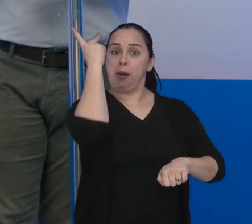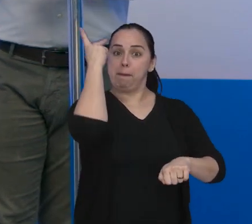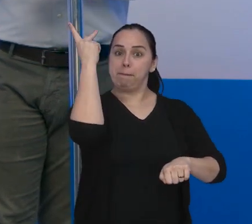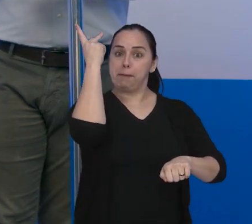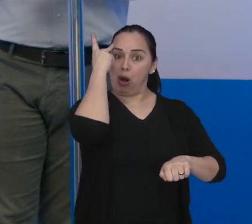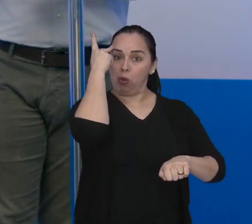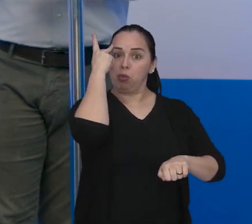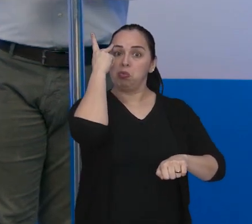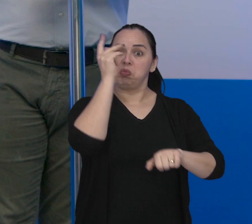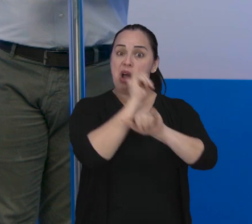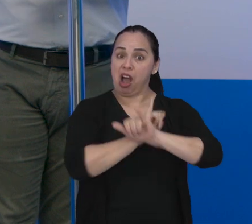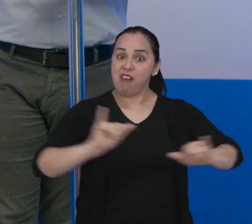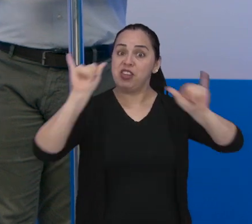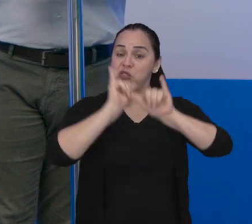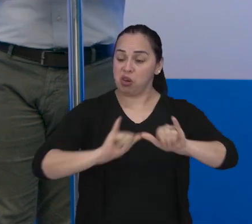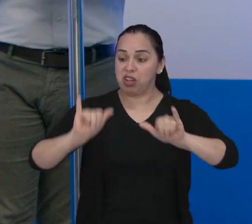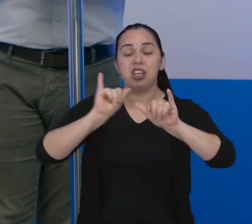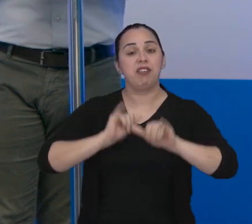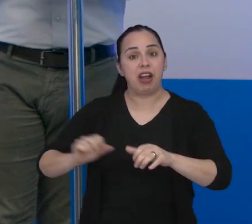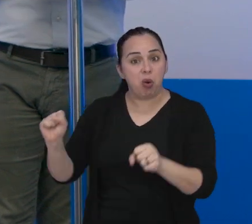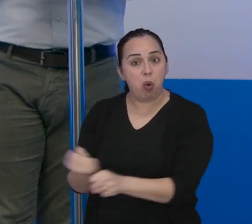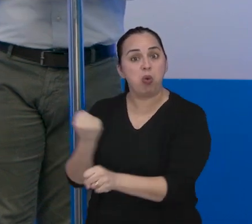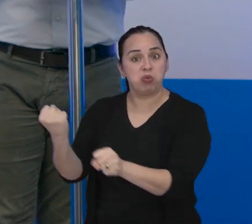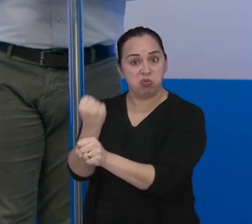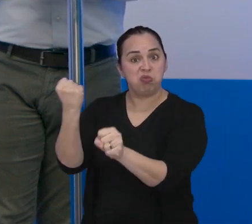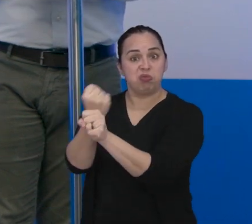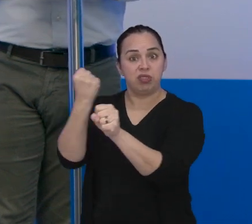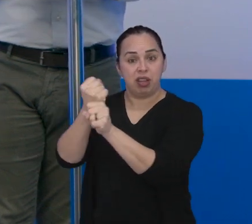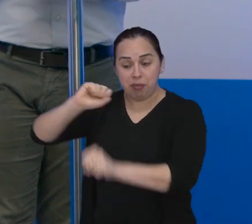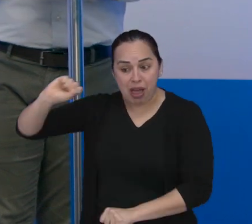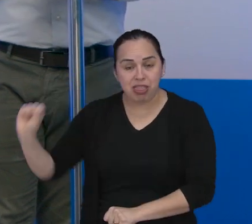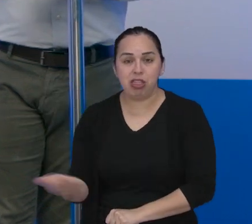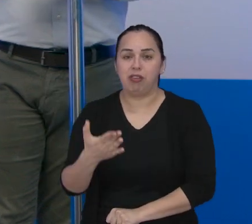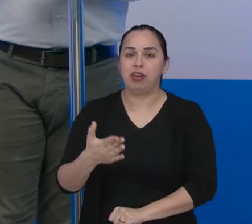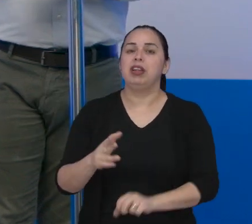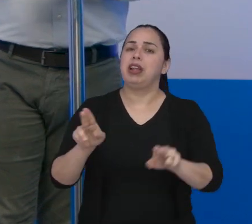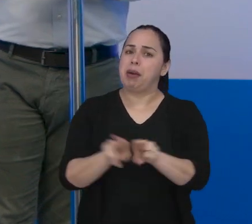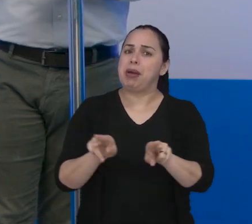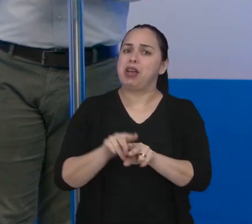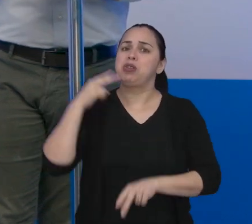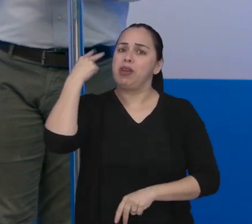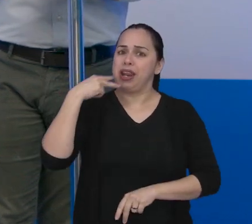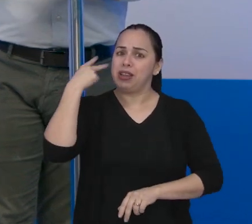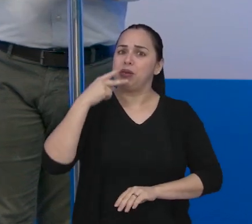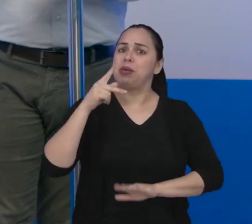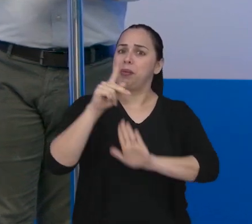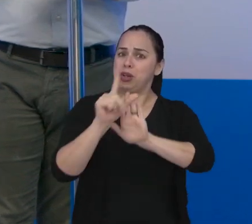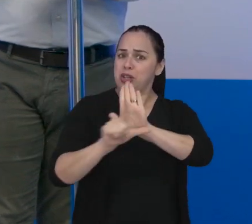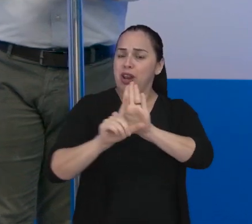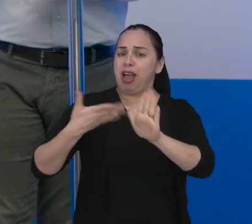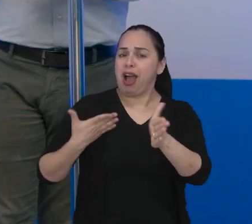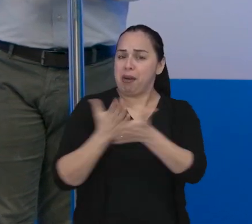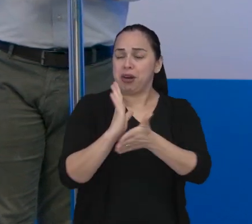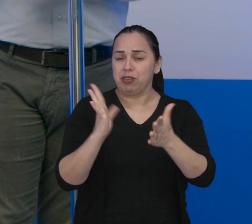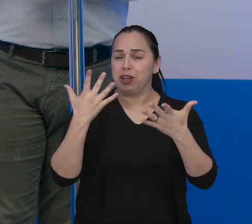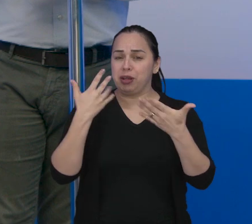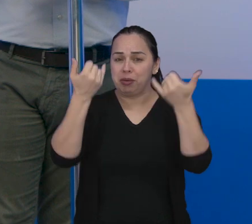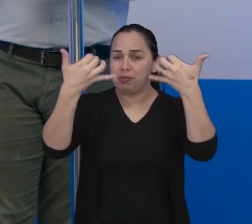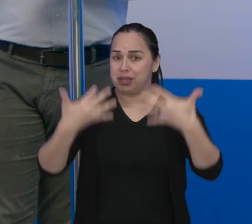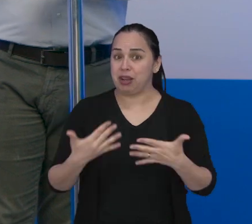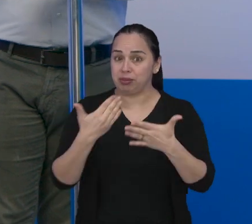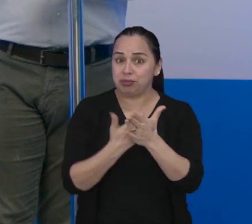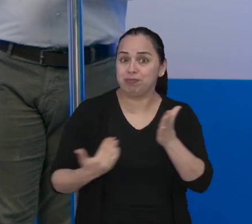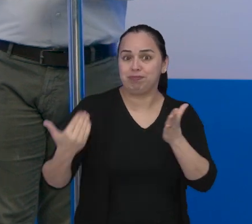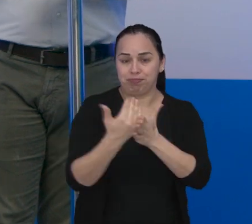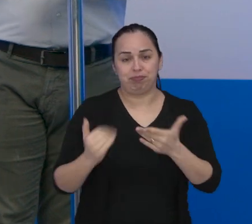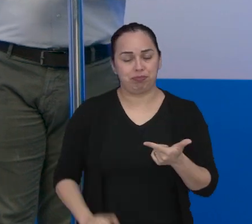e um projeto que cede um terreno aqui no município para a construção da nova escola foi aprovado pela Câmara. Vamos te mostrar todos os detalhes.